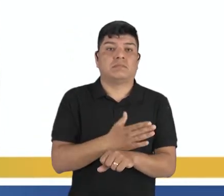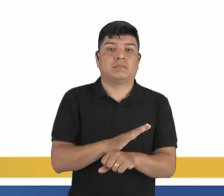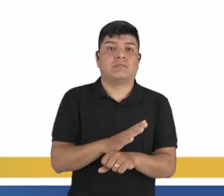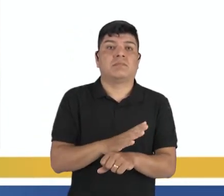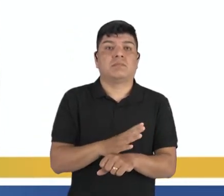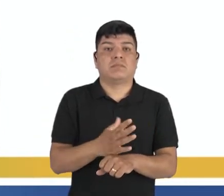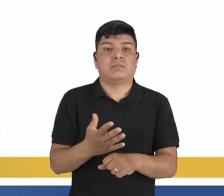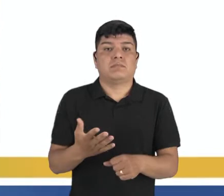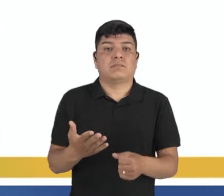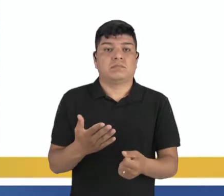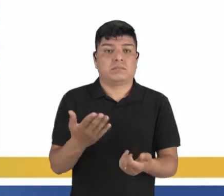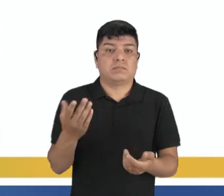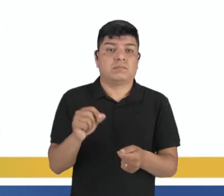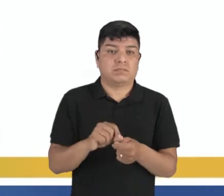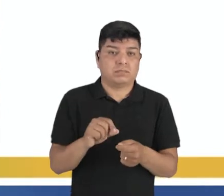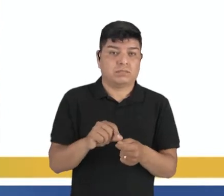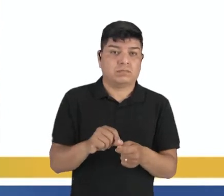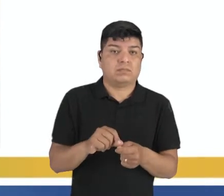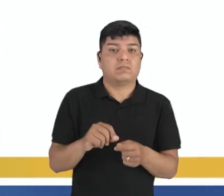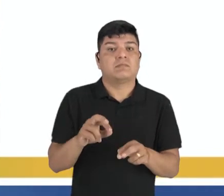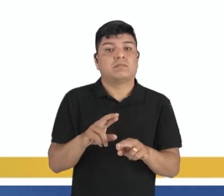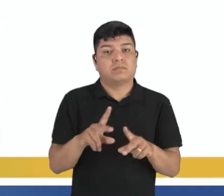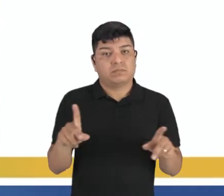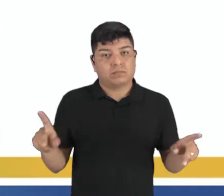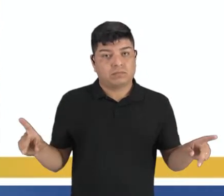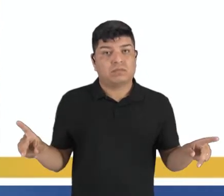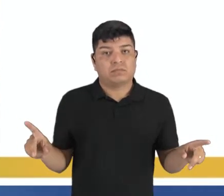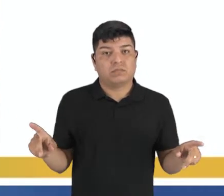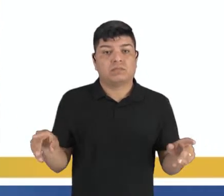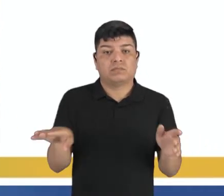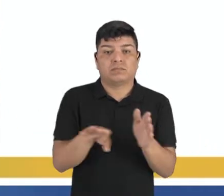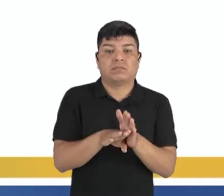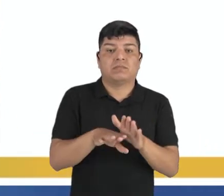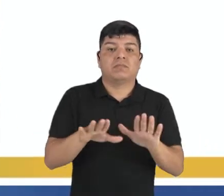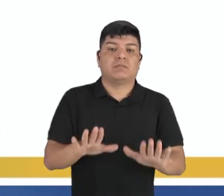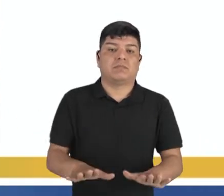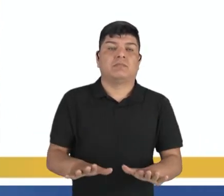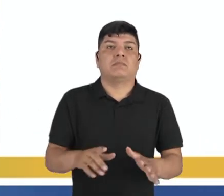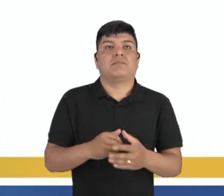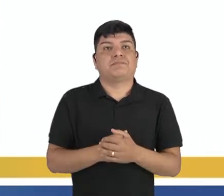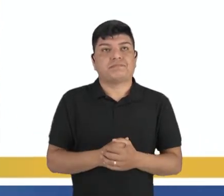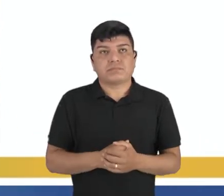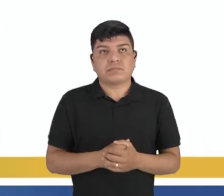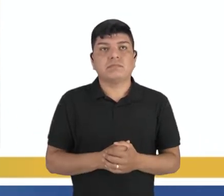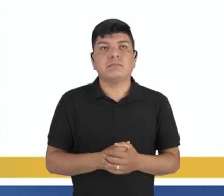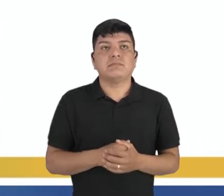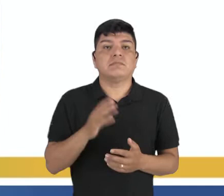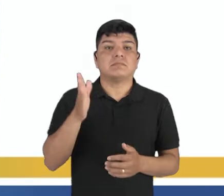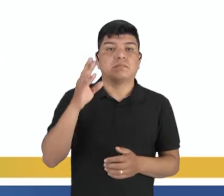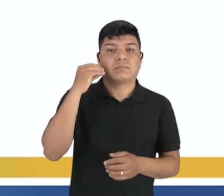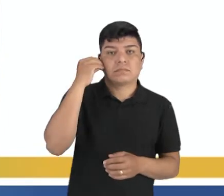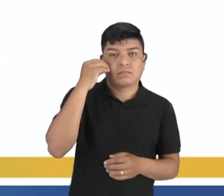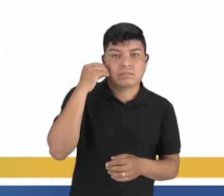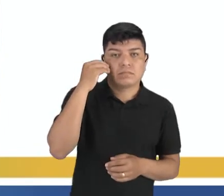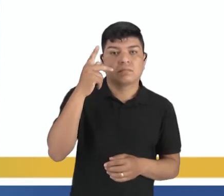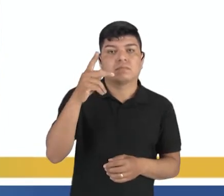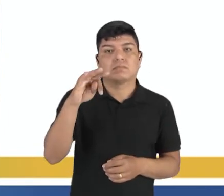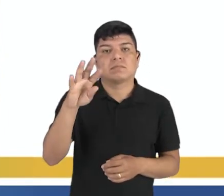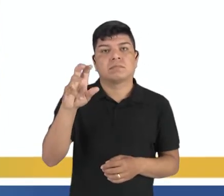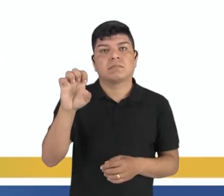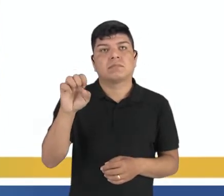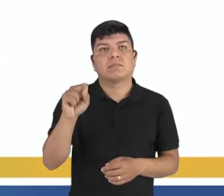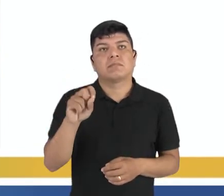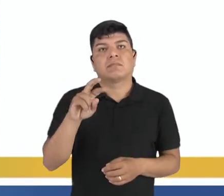E, ao contrário do que muitas pessoas previam, elas vieram para ficar. Quem já experimentou o Pilates, a Yoga